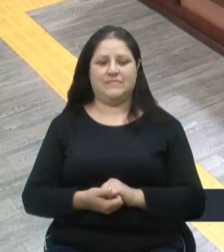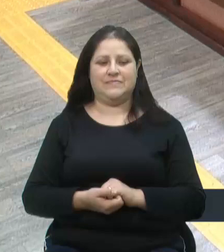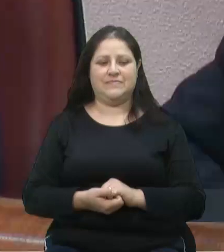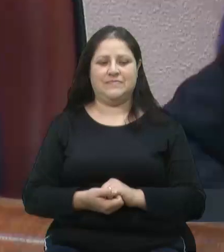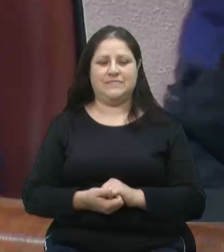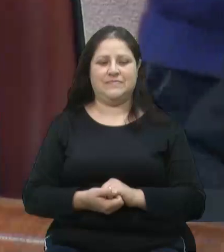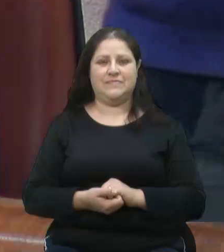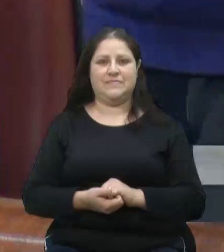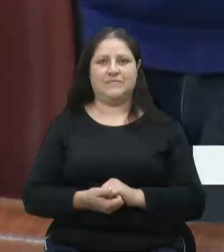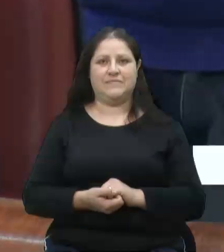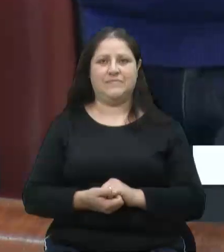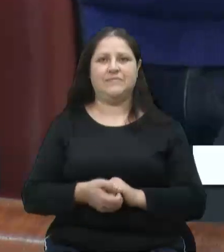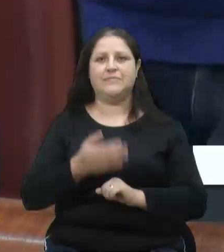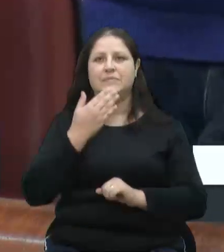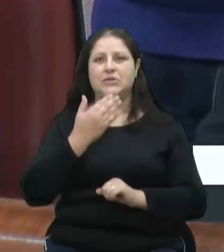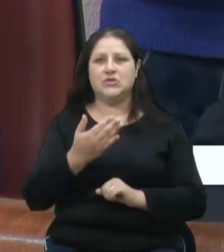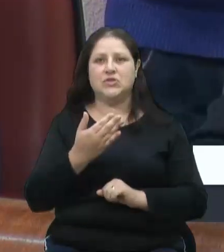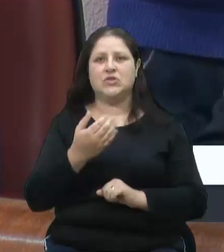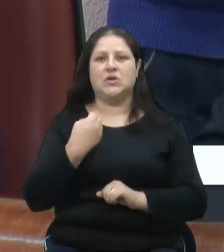O requerimento número,